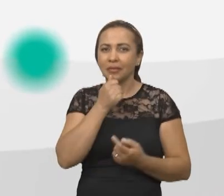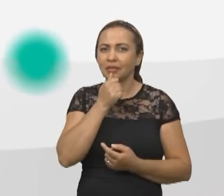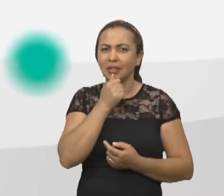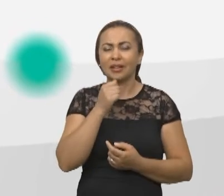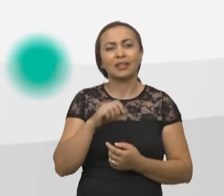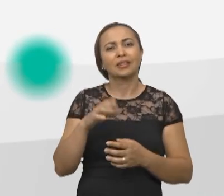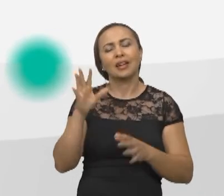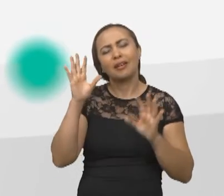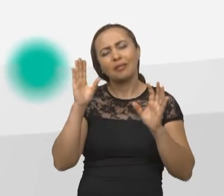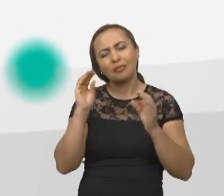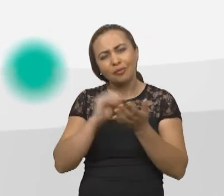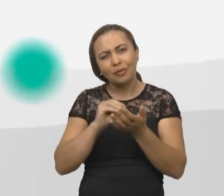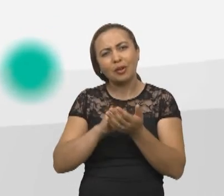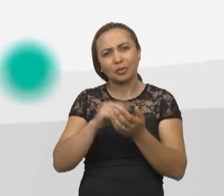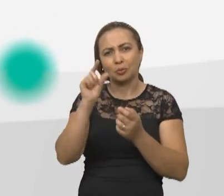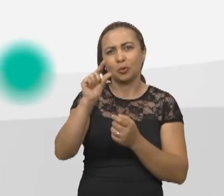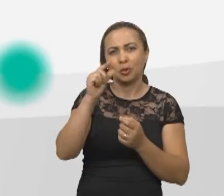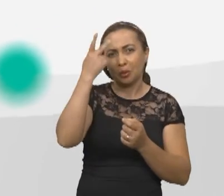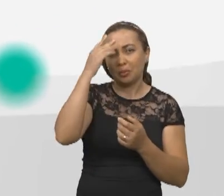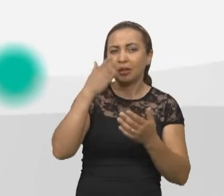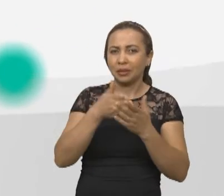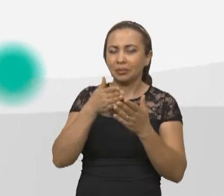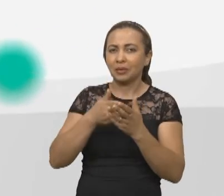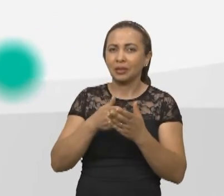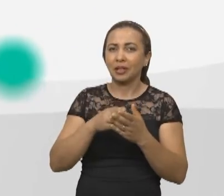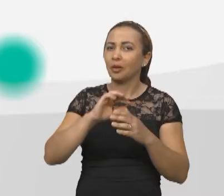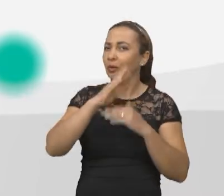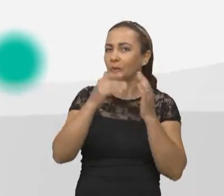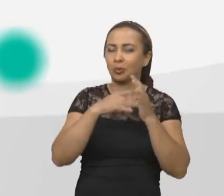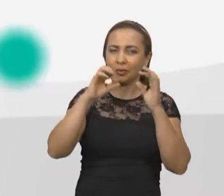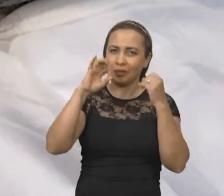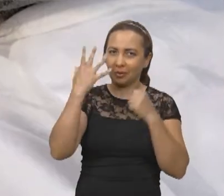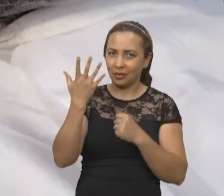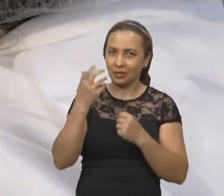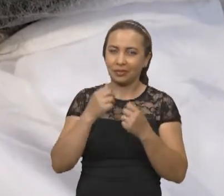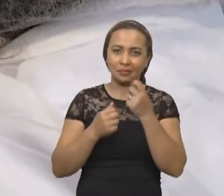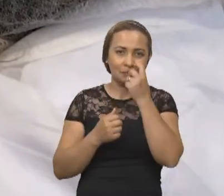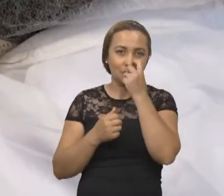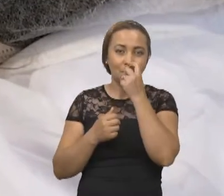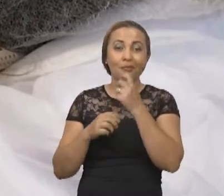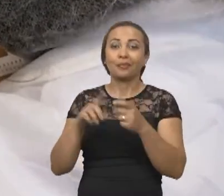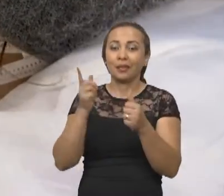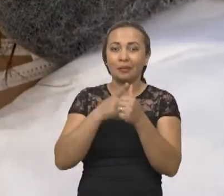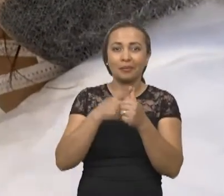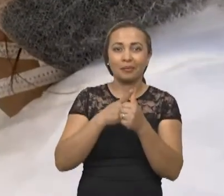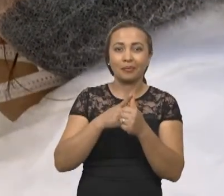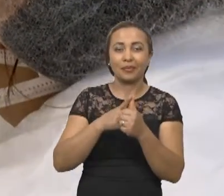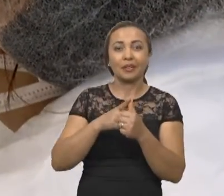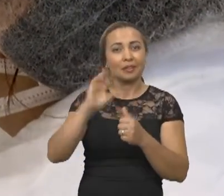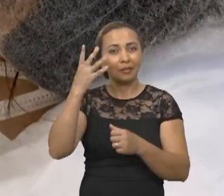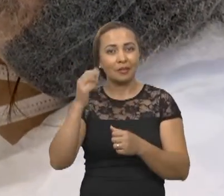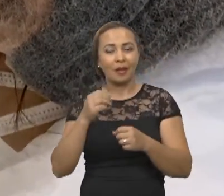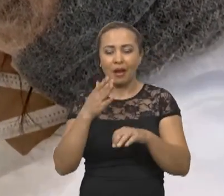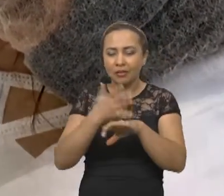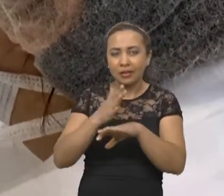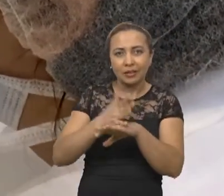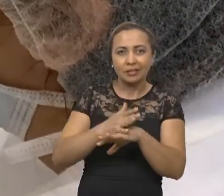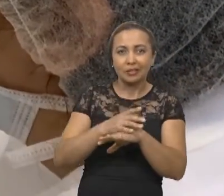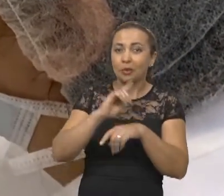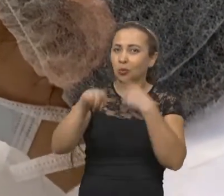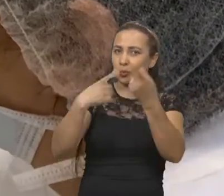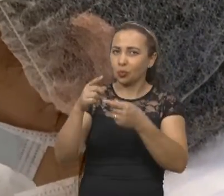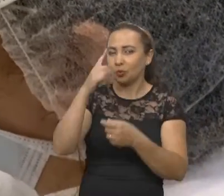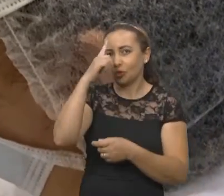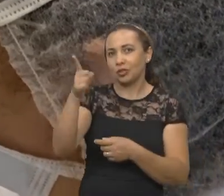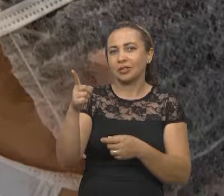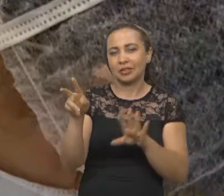Mas ainda é muito cedo para a gente delimitar as funcionalidades todas. As primeiras versões da plataforma devem começar a ser testadas